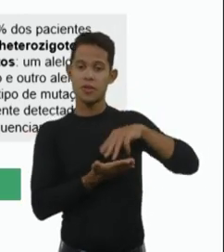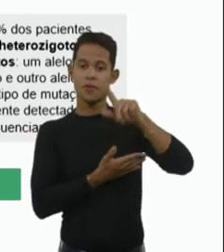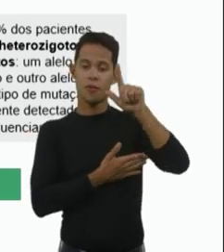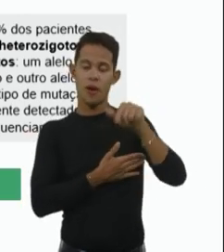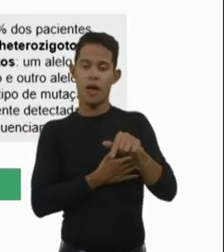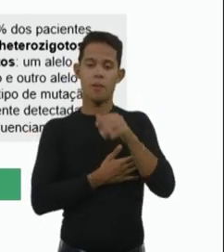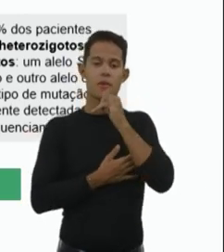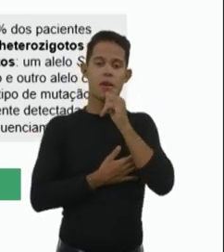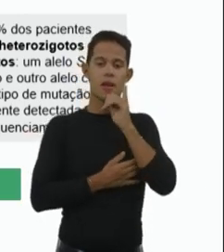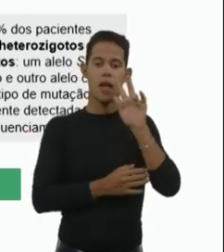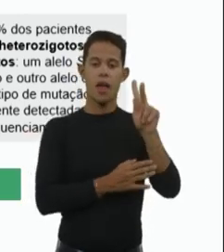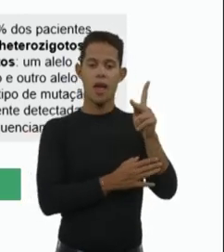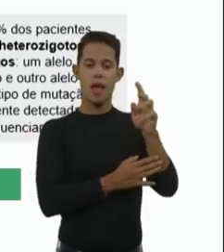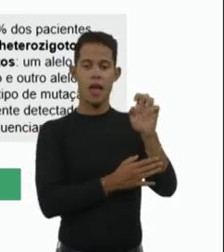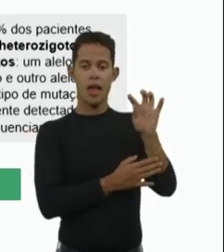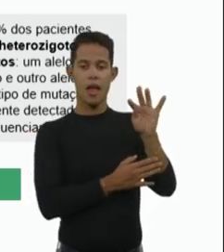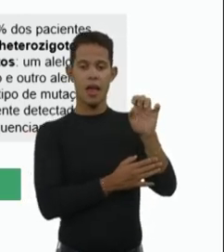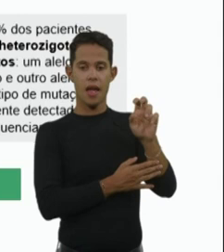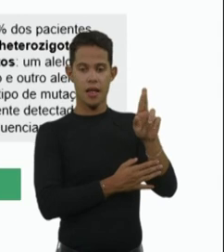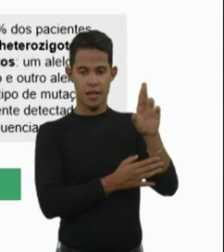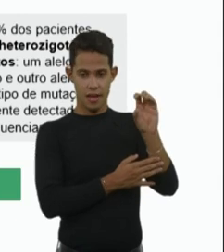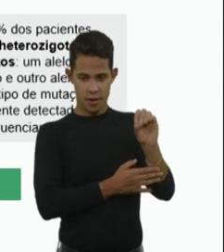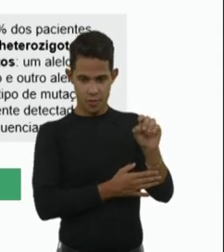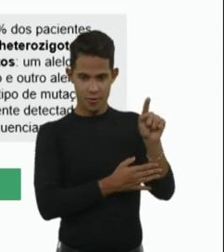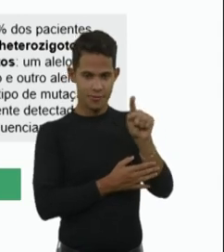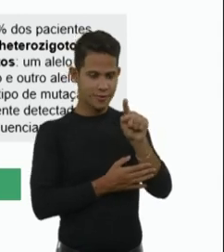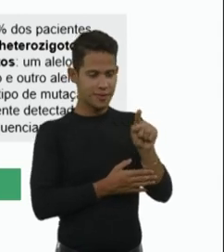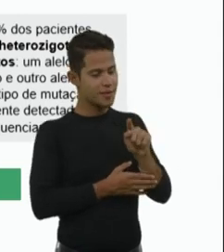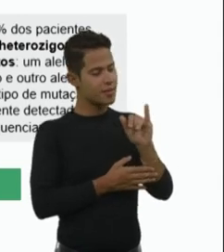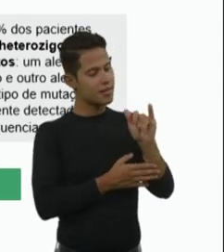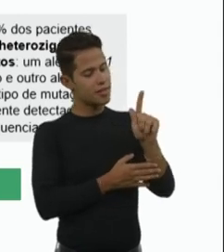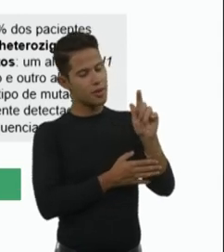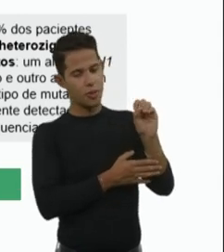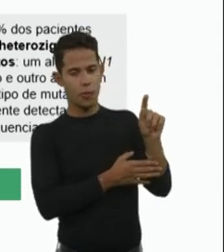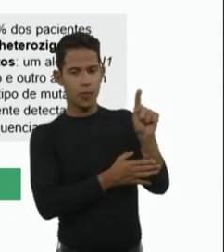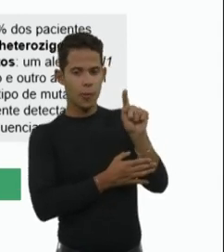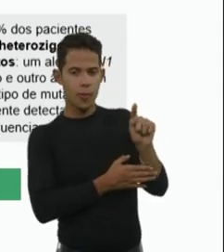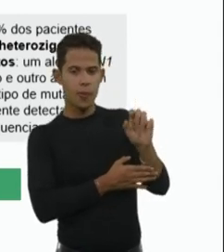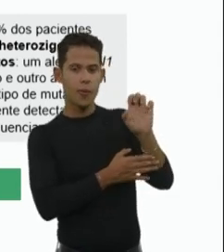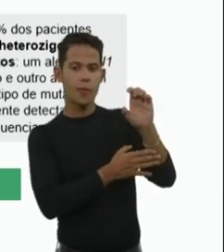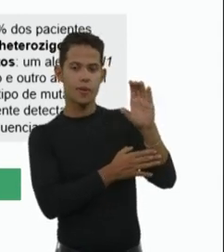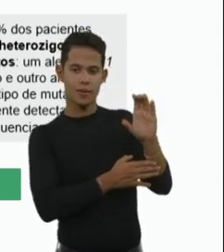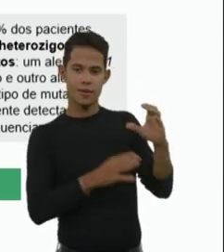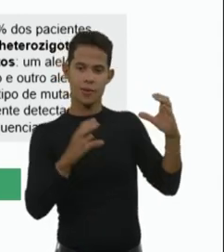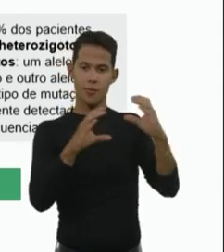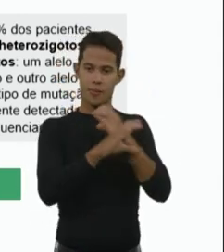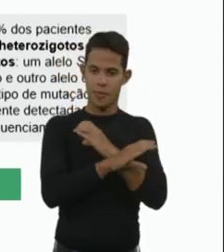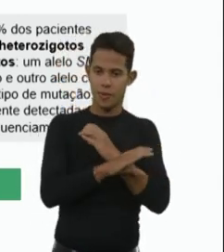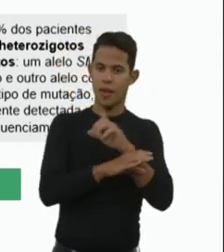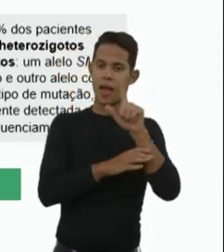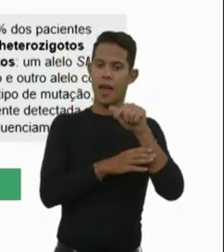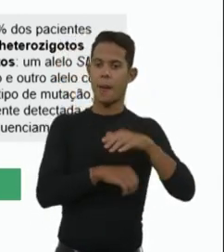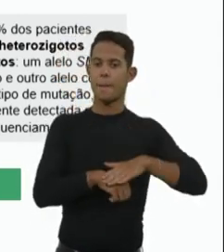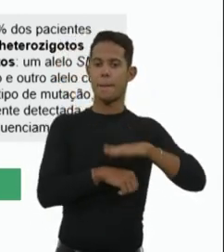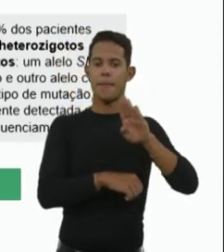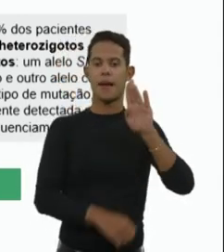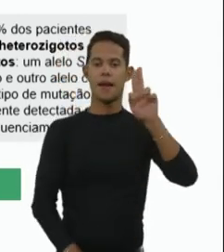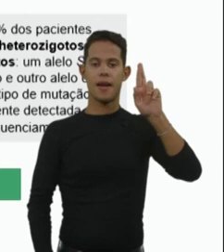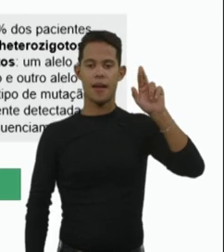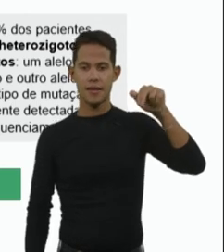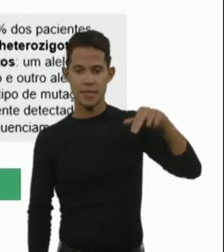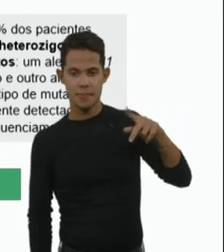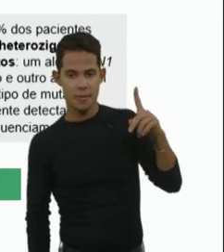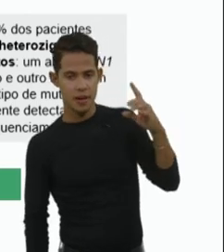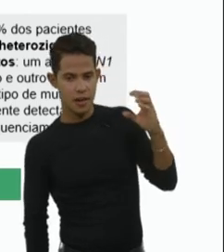heterosegose composta, os casos de amelis tendem a ser mais brandos. E a outra situação que também é peculiar